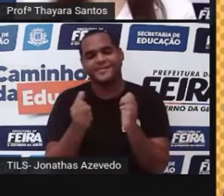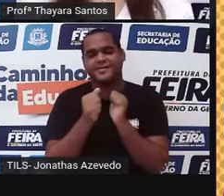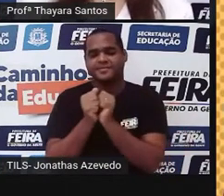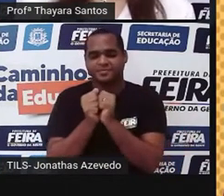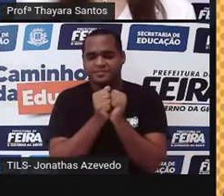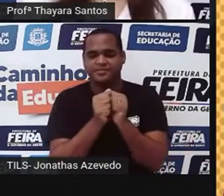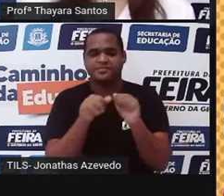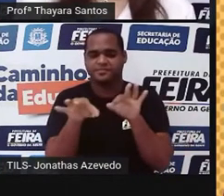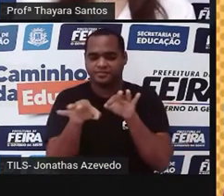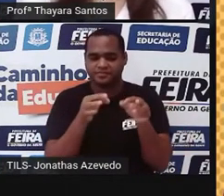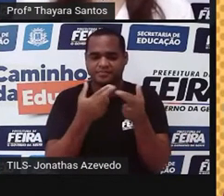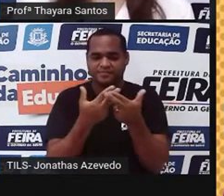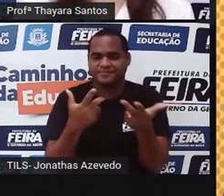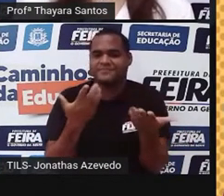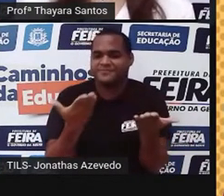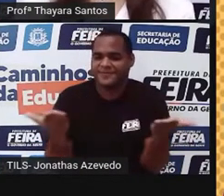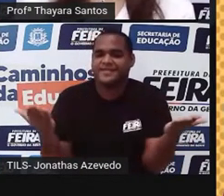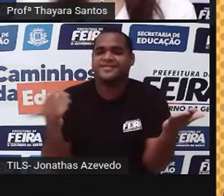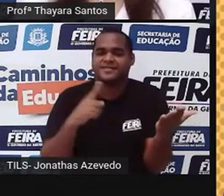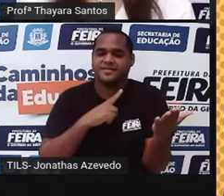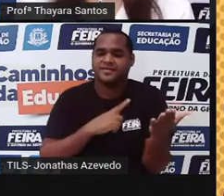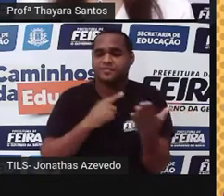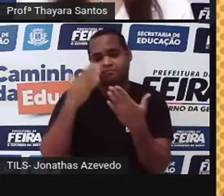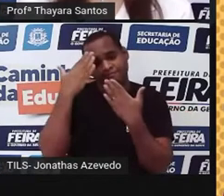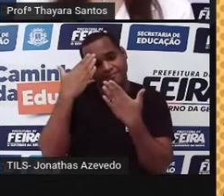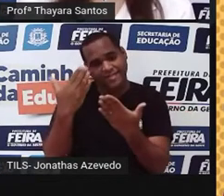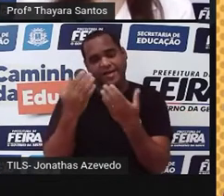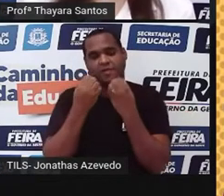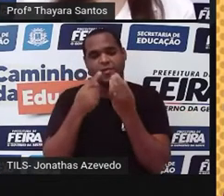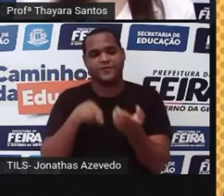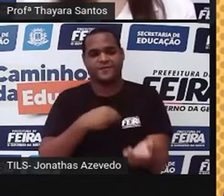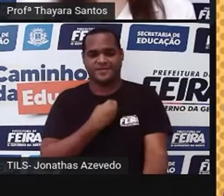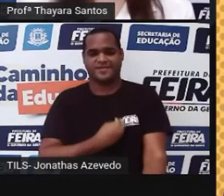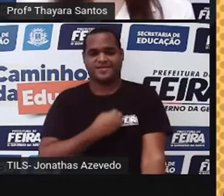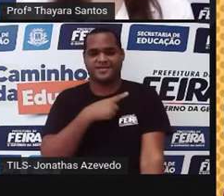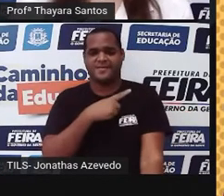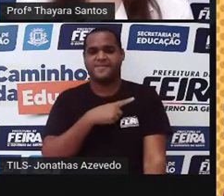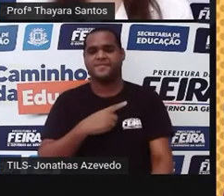a gente prepara tudo com muito carinho para vocês, então muito obrigada por estarem aqui.